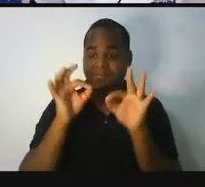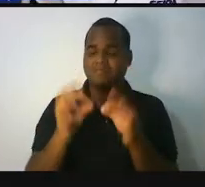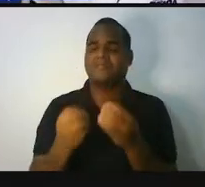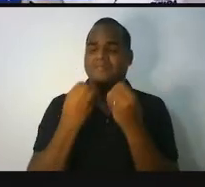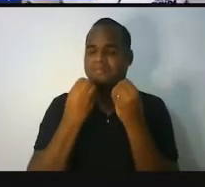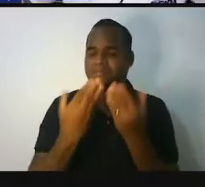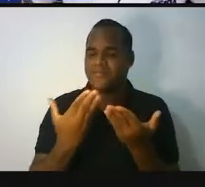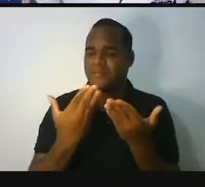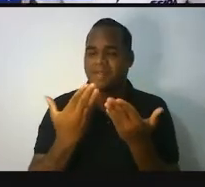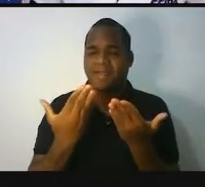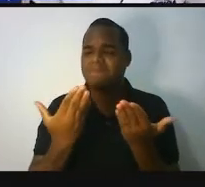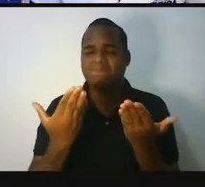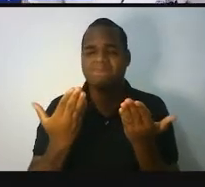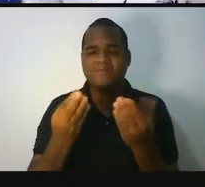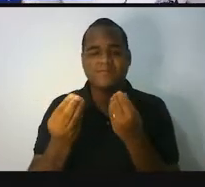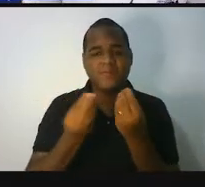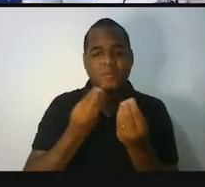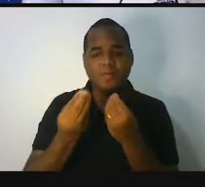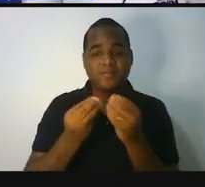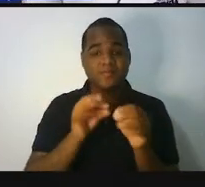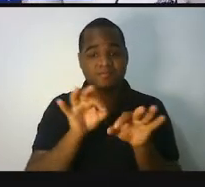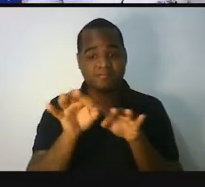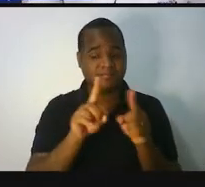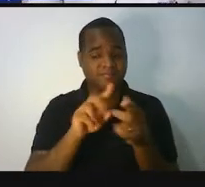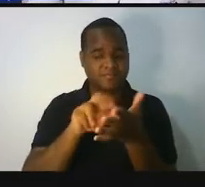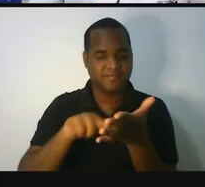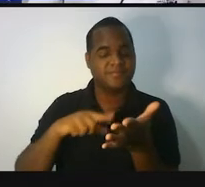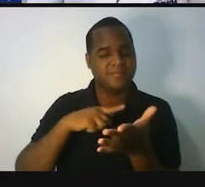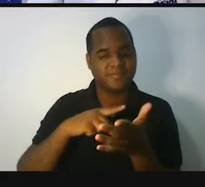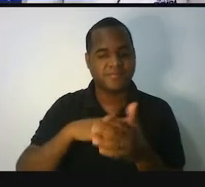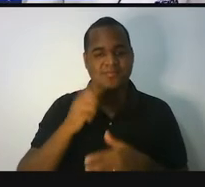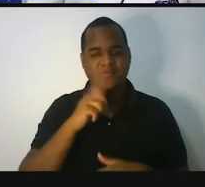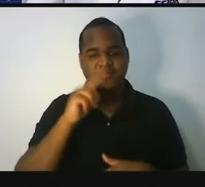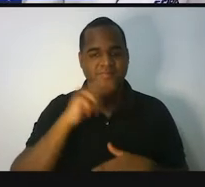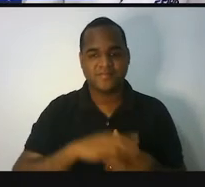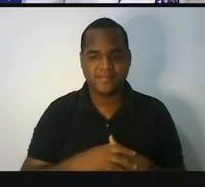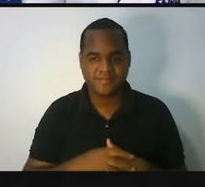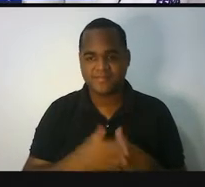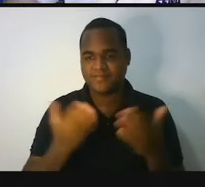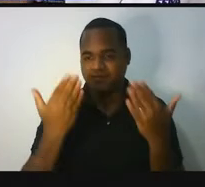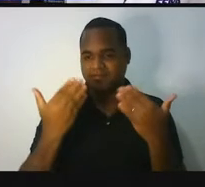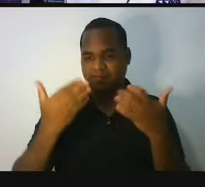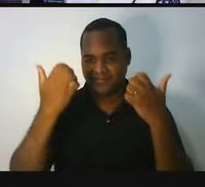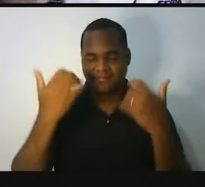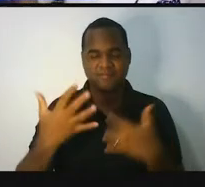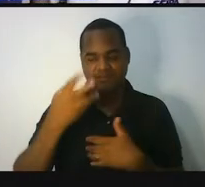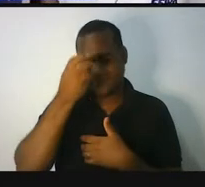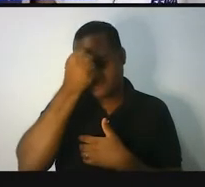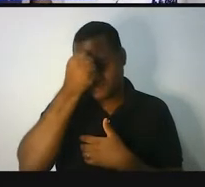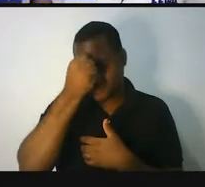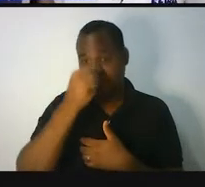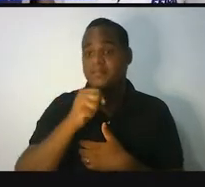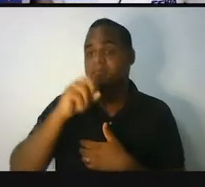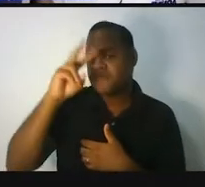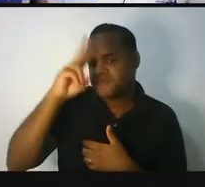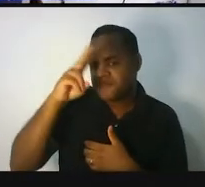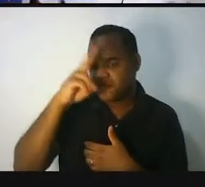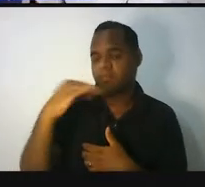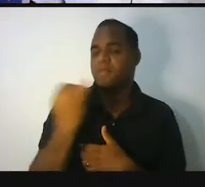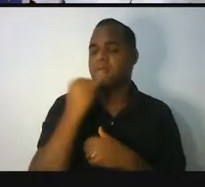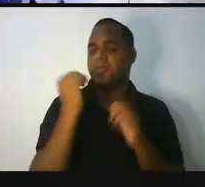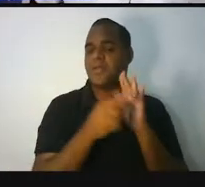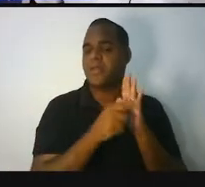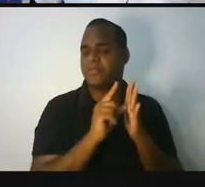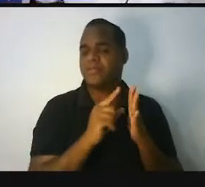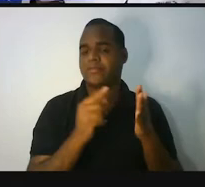outras coisas, tá bom? Então vamos lá. Relembrando a aula anterior